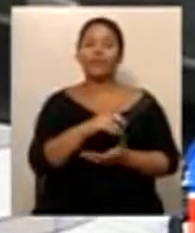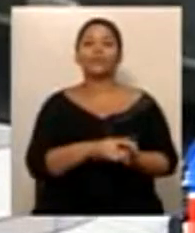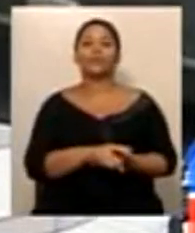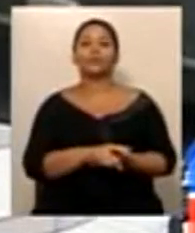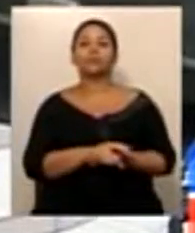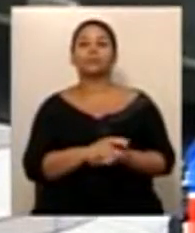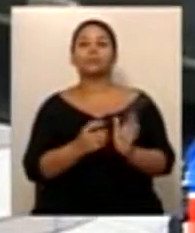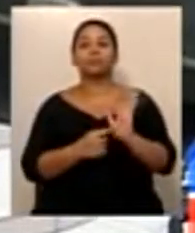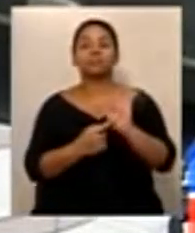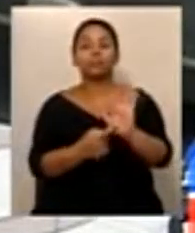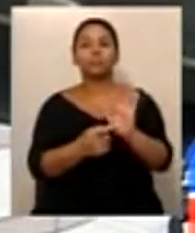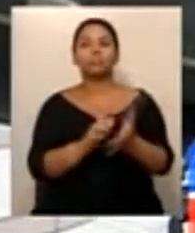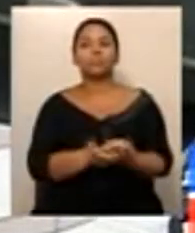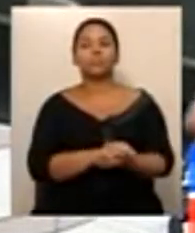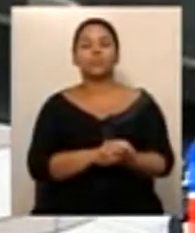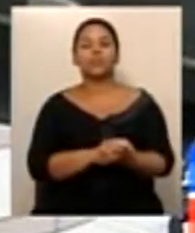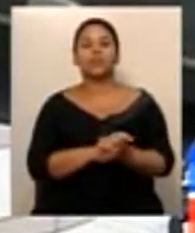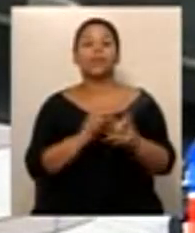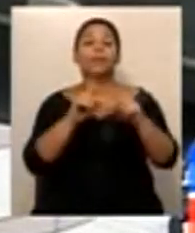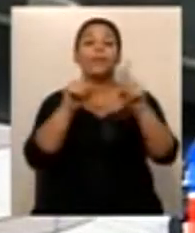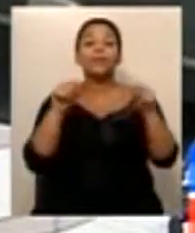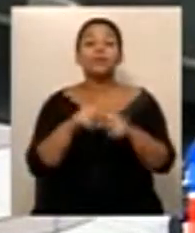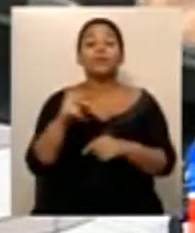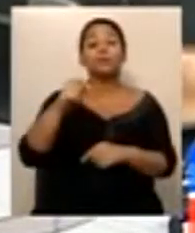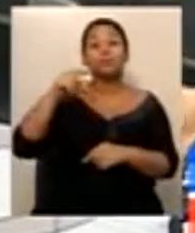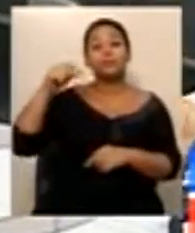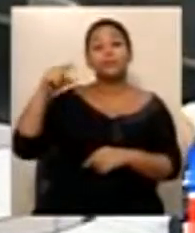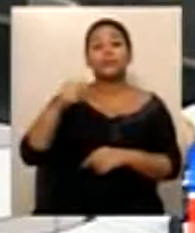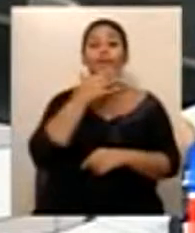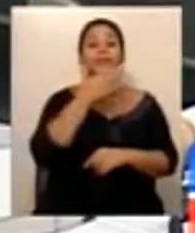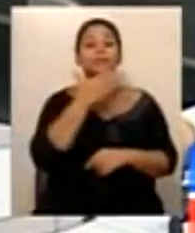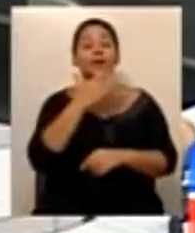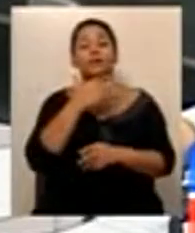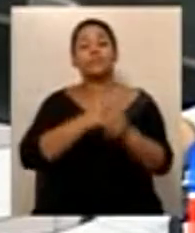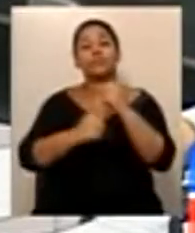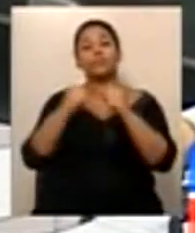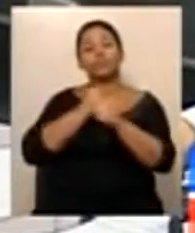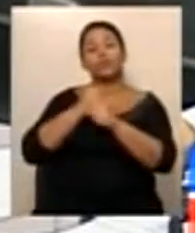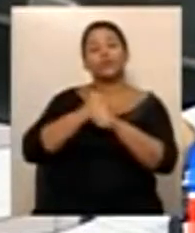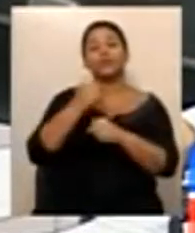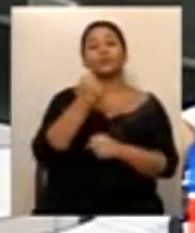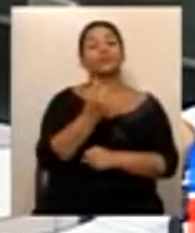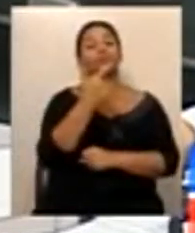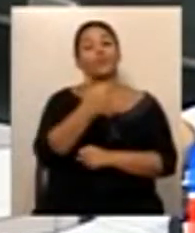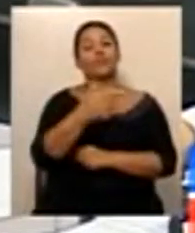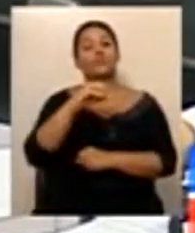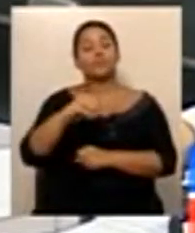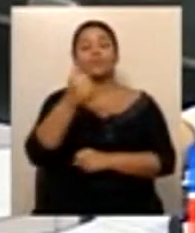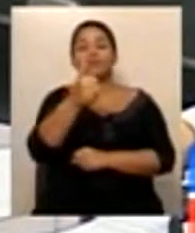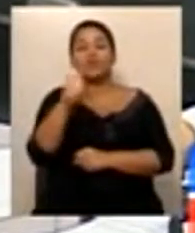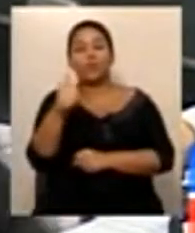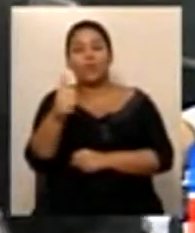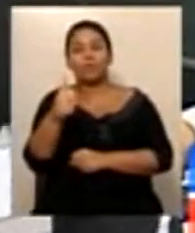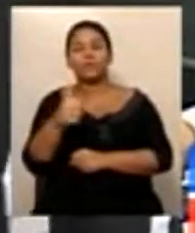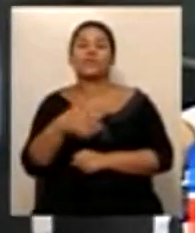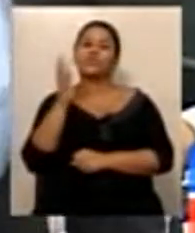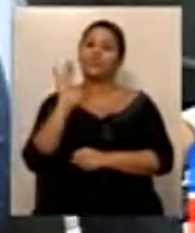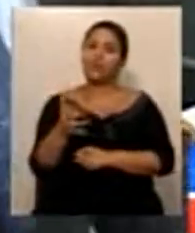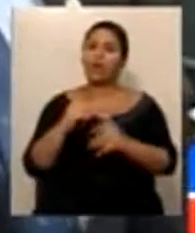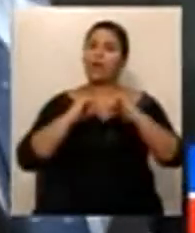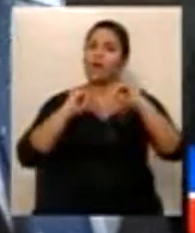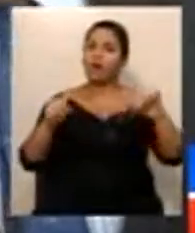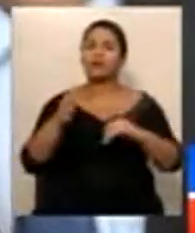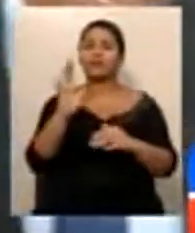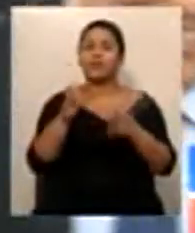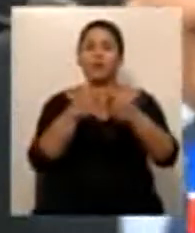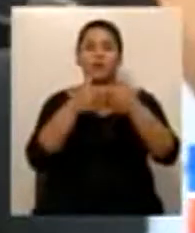2011, Sr. Presidente. E já fiz um apelo, esse não é o primeiro apelo, é o segundo apelo. E gostaria